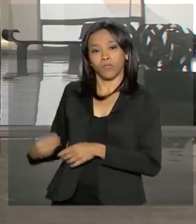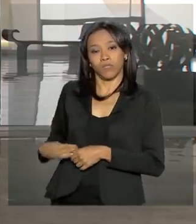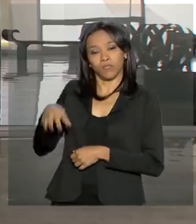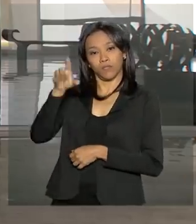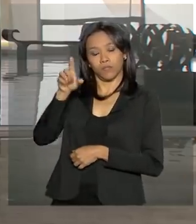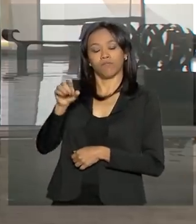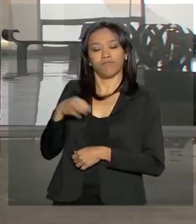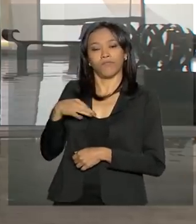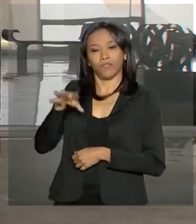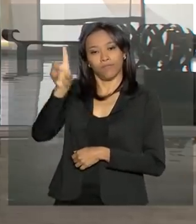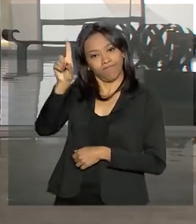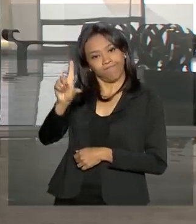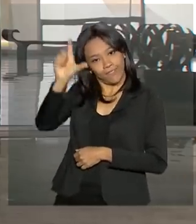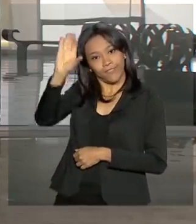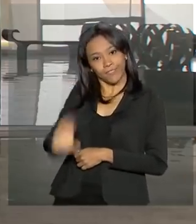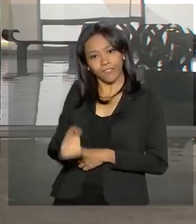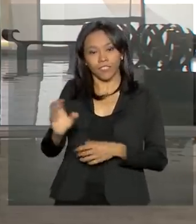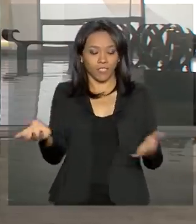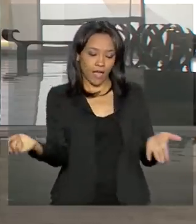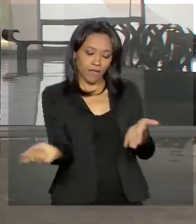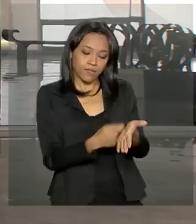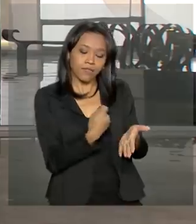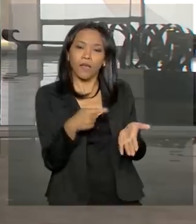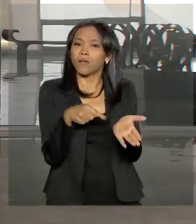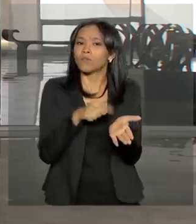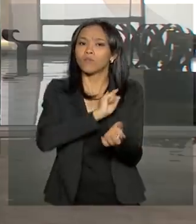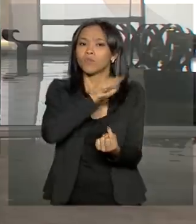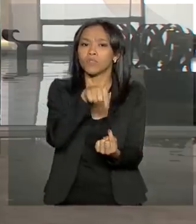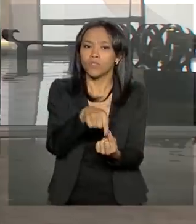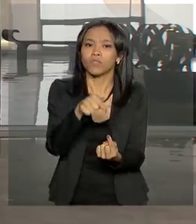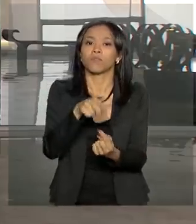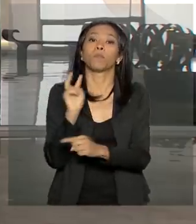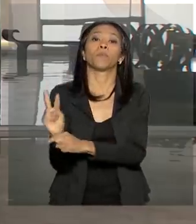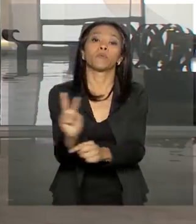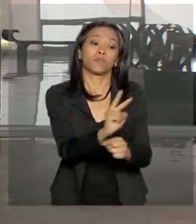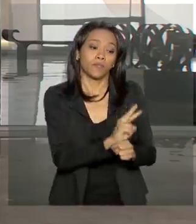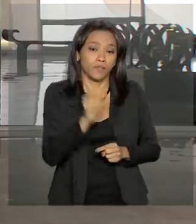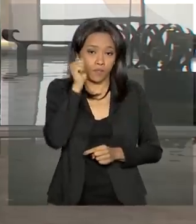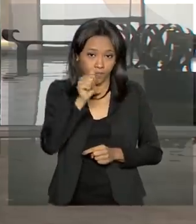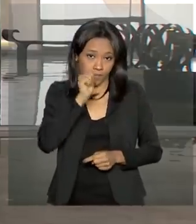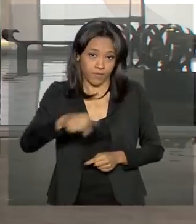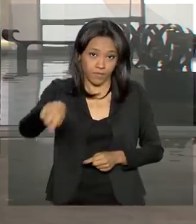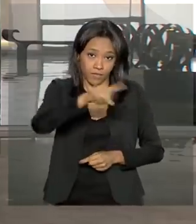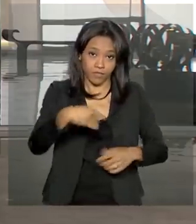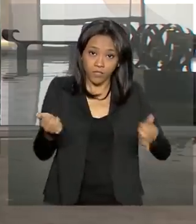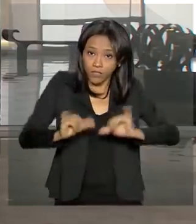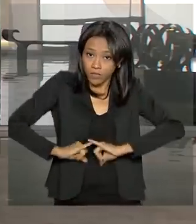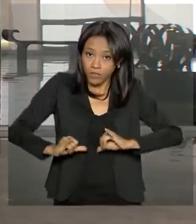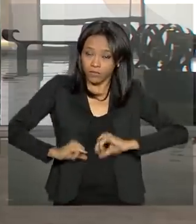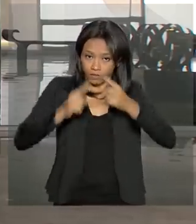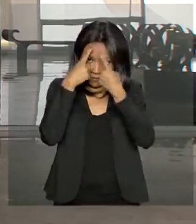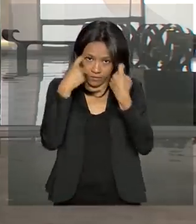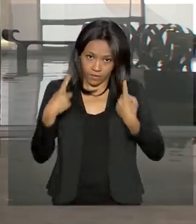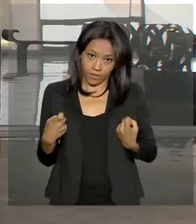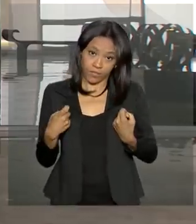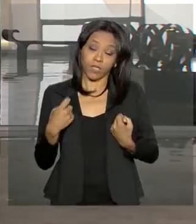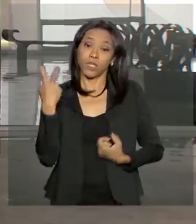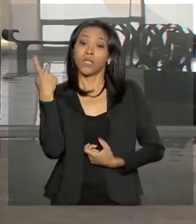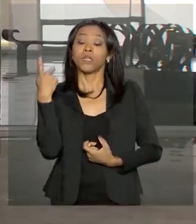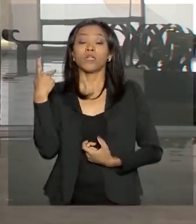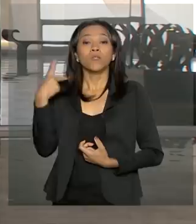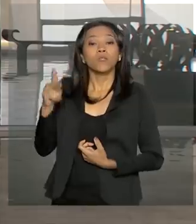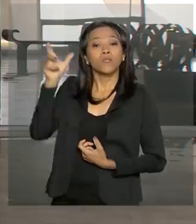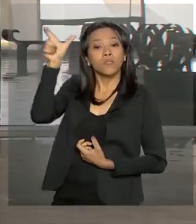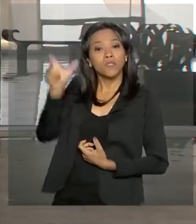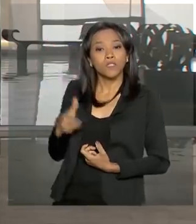acordo de cooperação técnica para a proteção de mulheres em situação de violência. No seu discurso, a